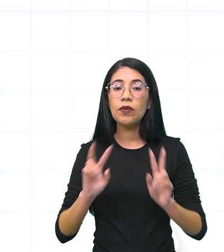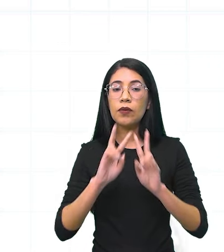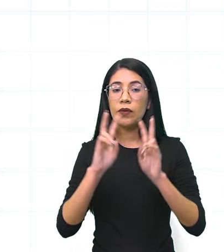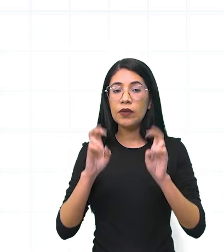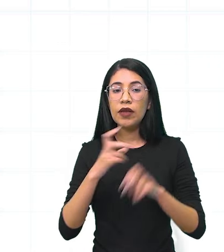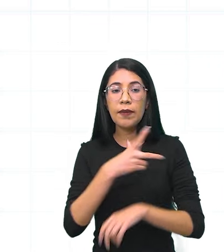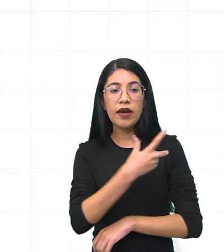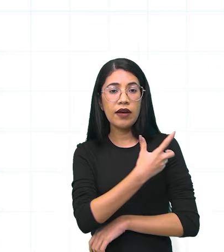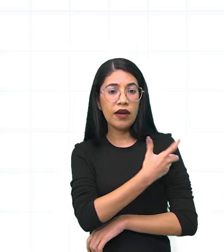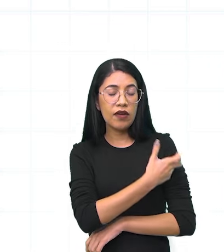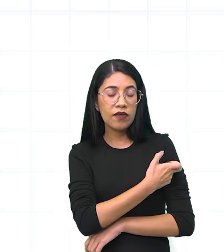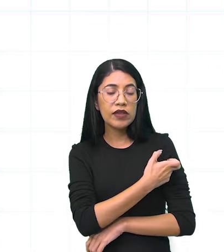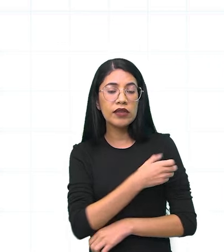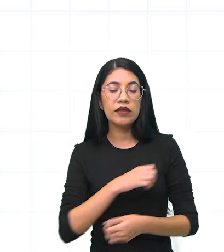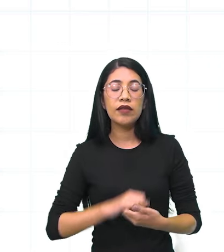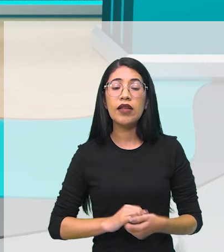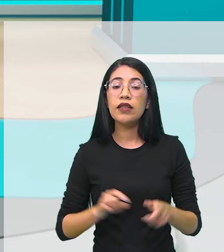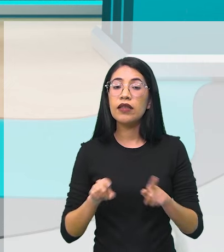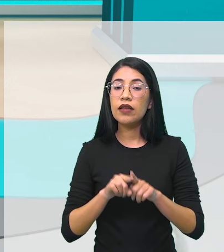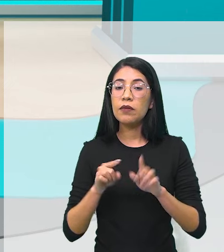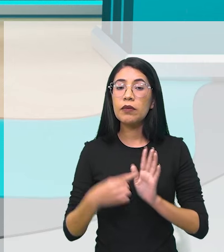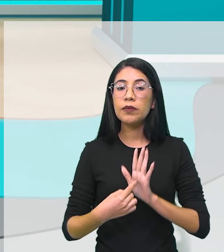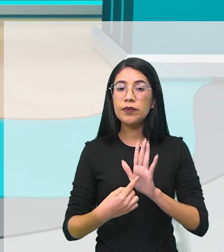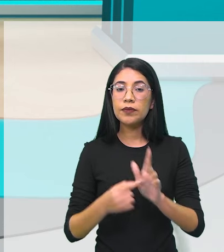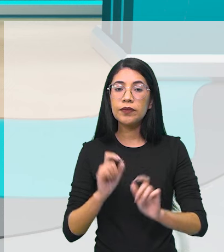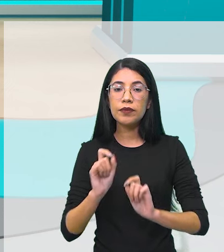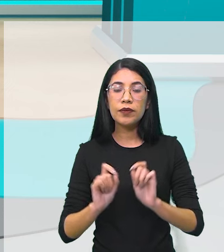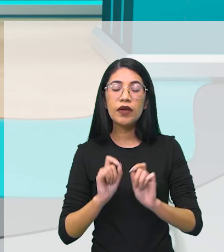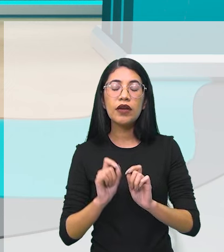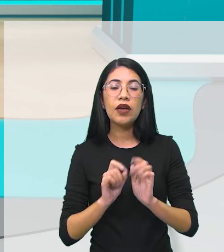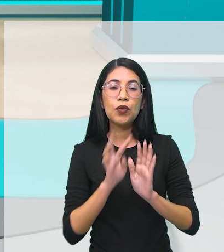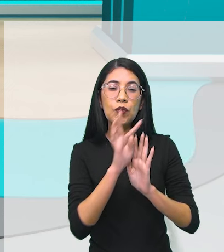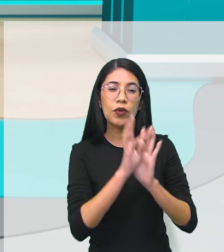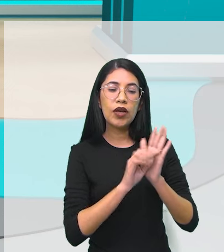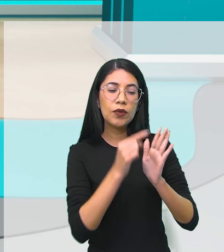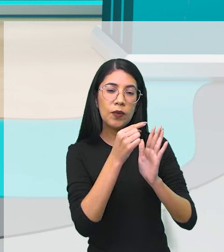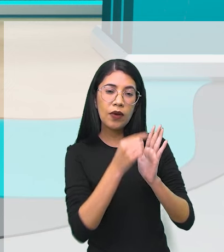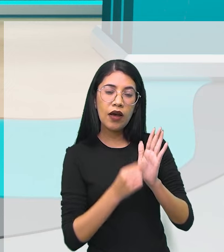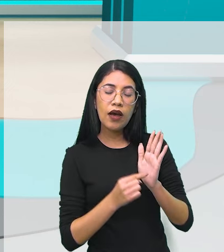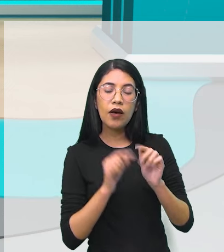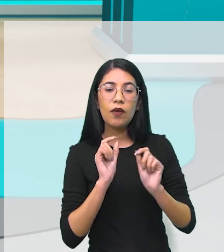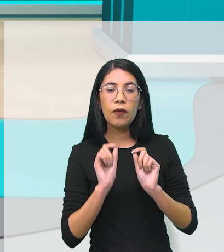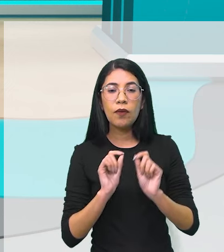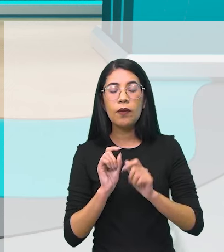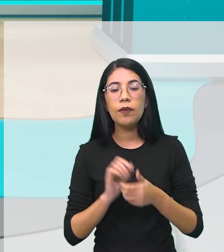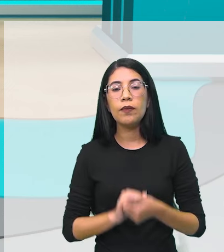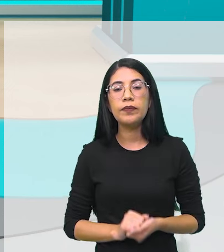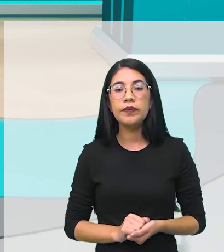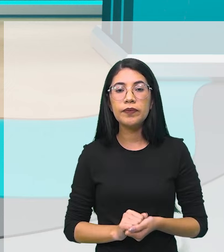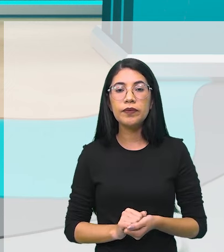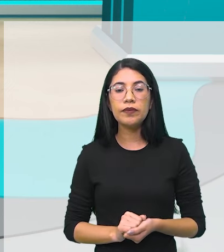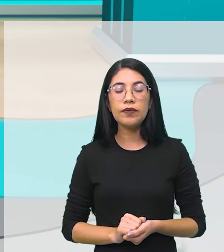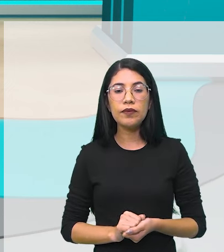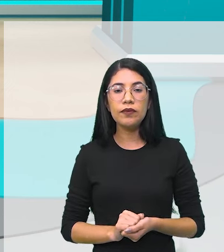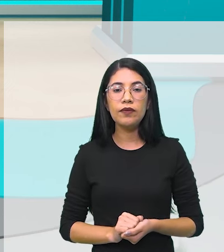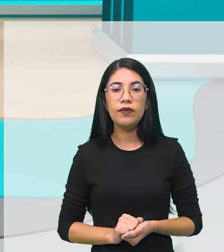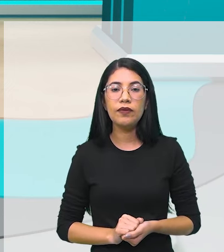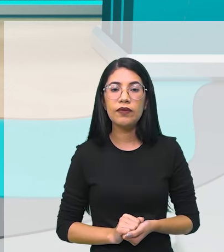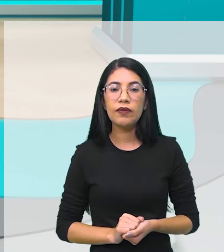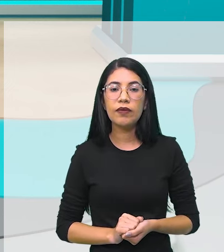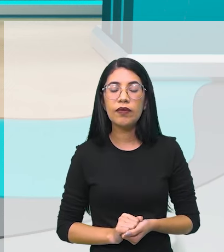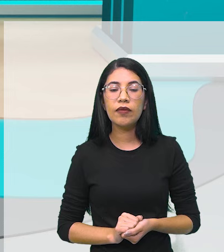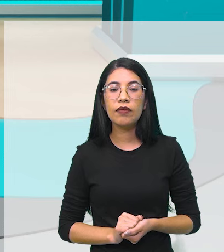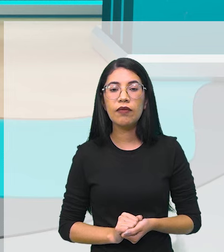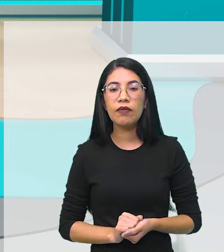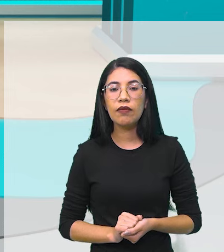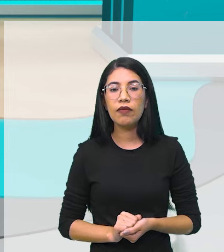das vacinas e mostra ali, certo? No nosso texto, ele mostra o